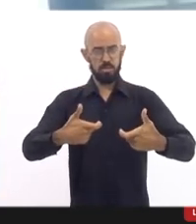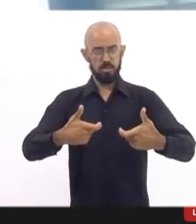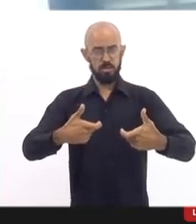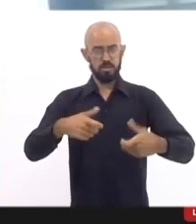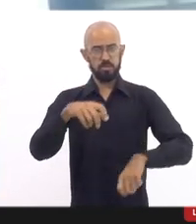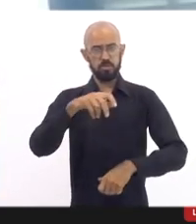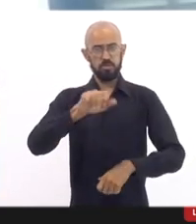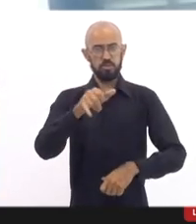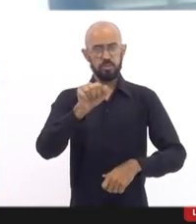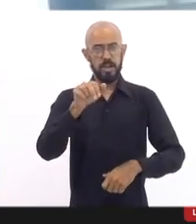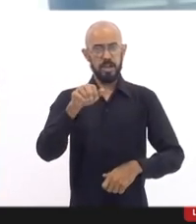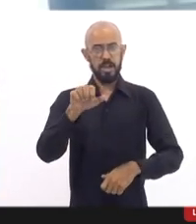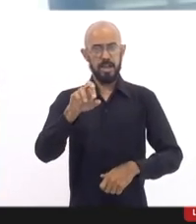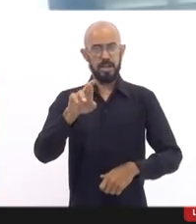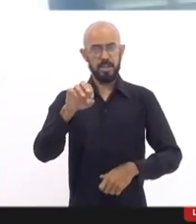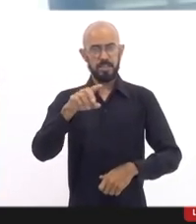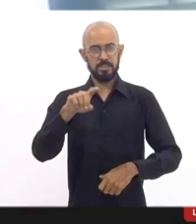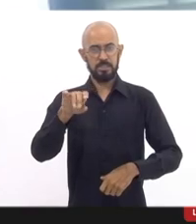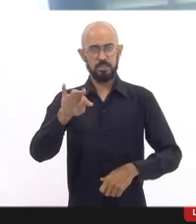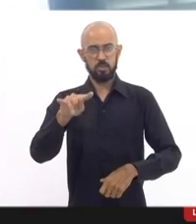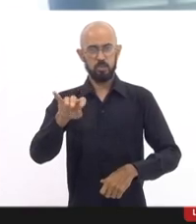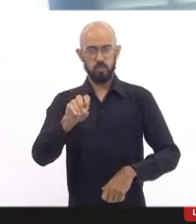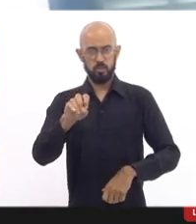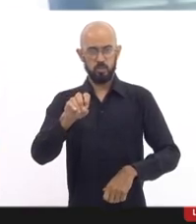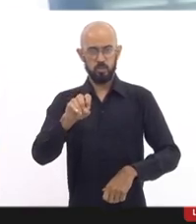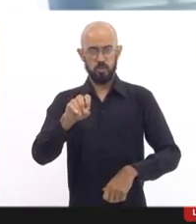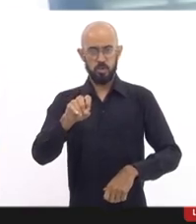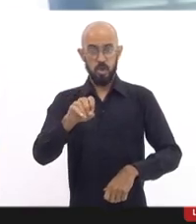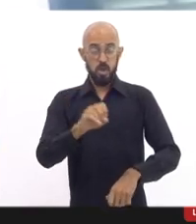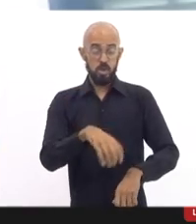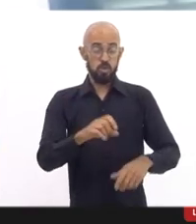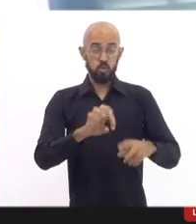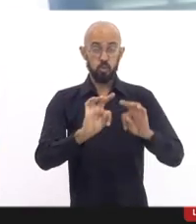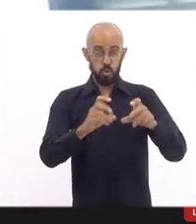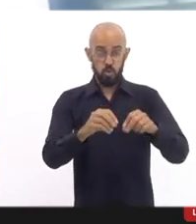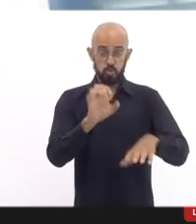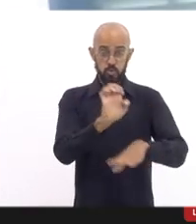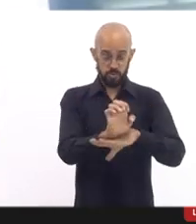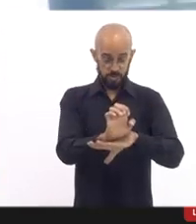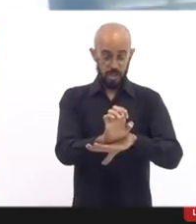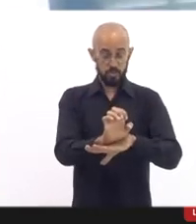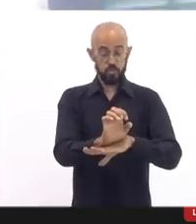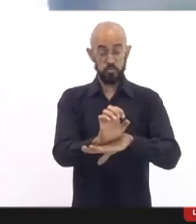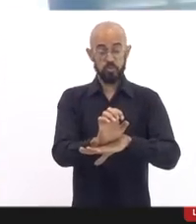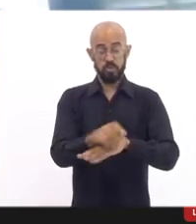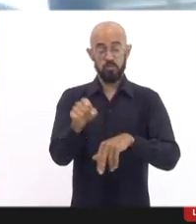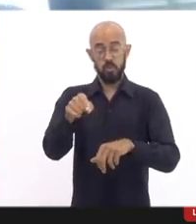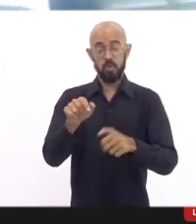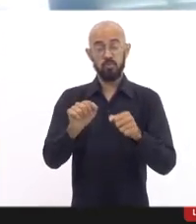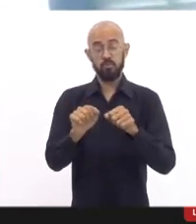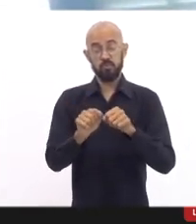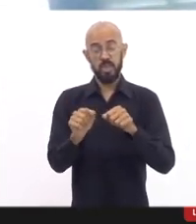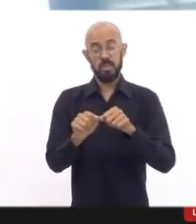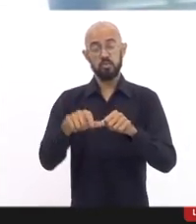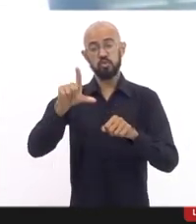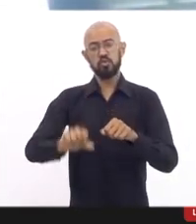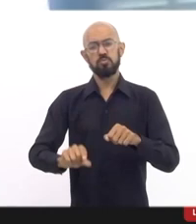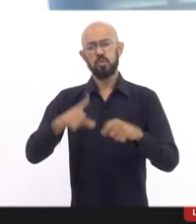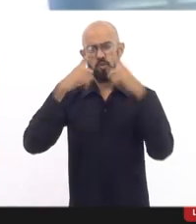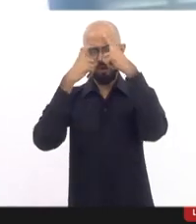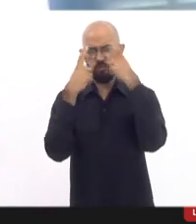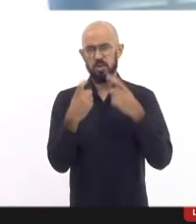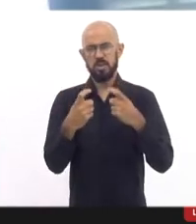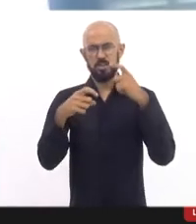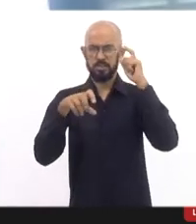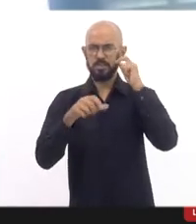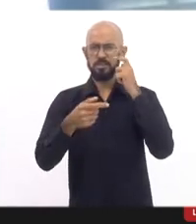Nos estados que ela foi implantada, a letalidade da PM diminuiu 50%, 60%, 70%.